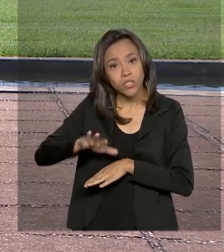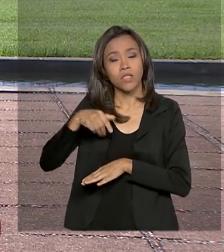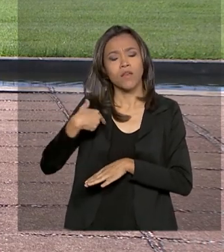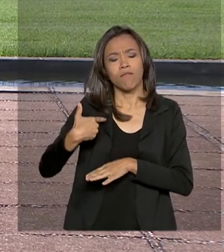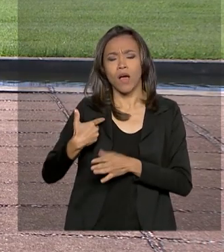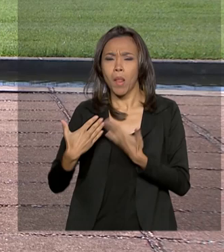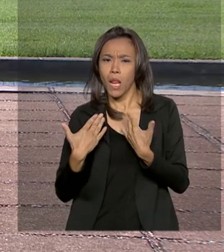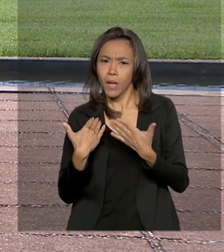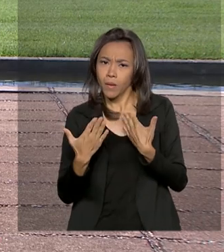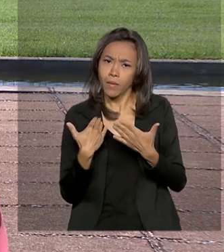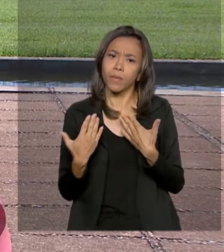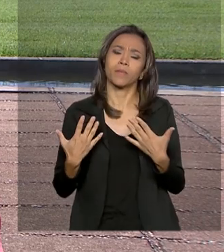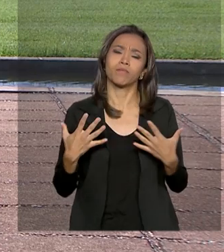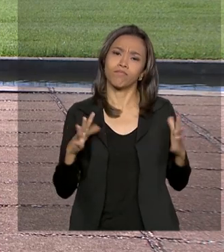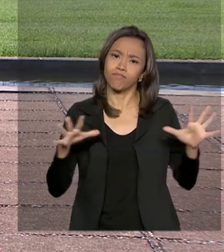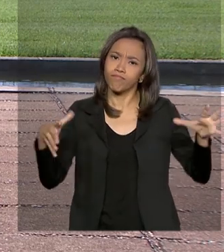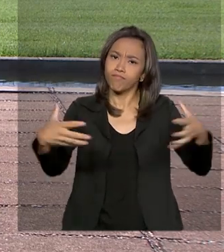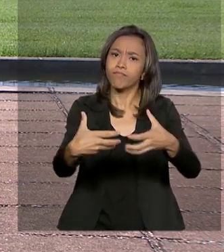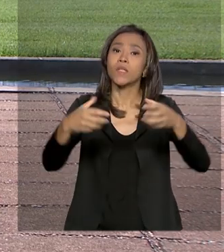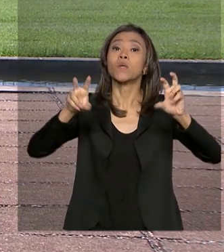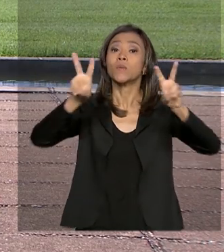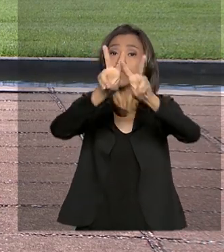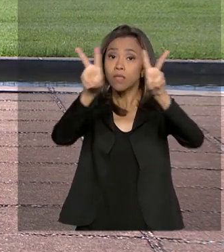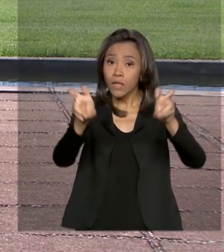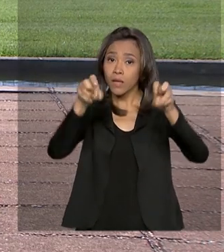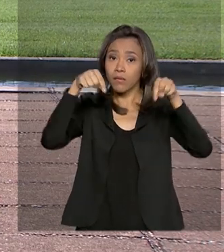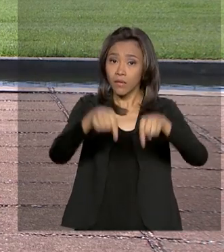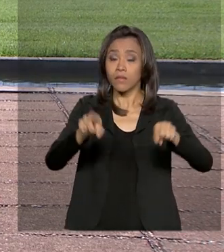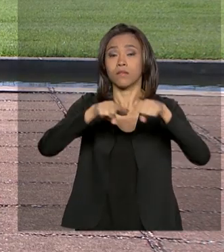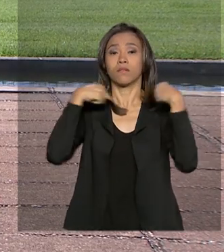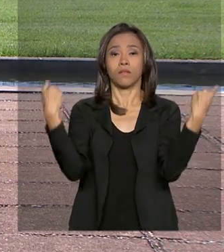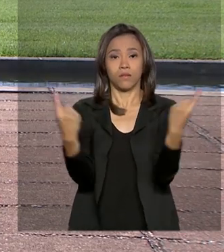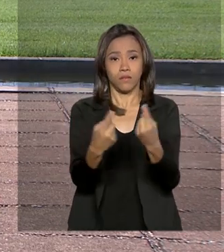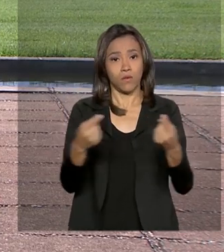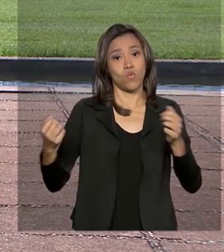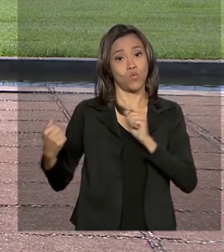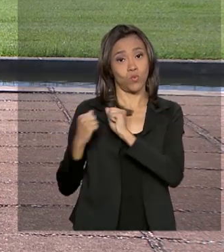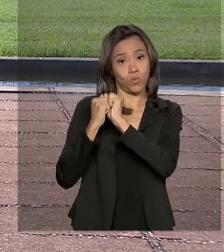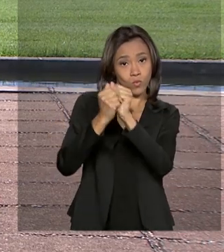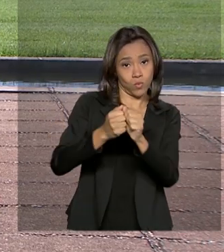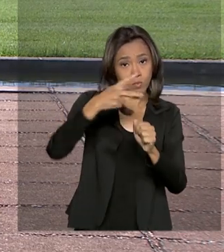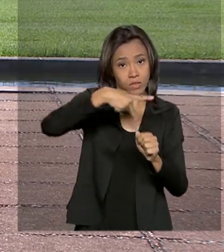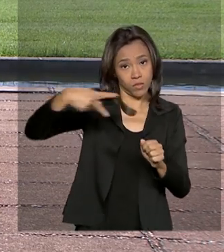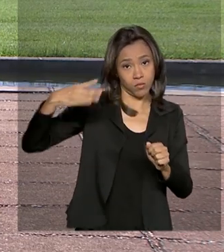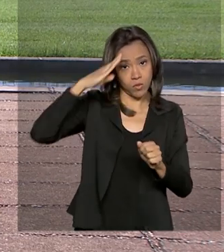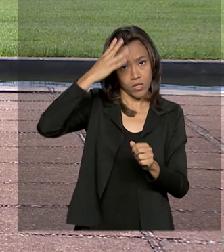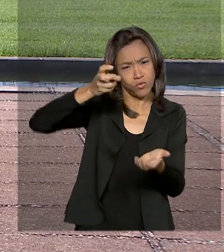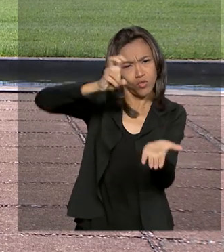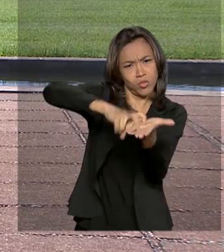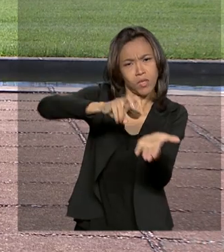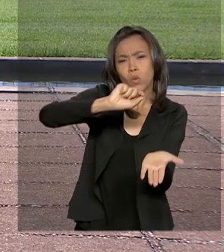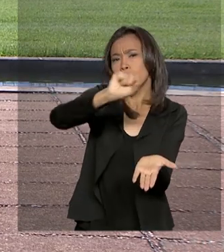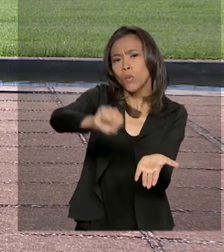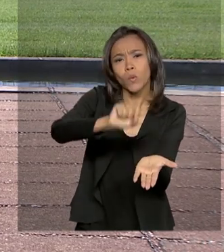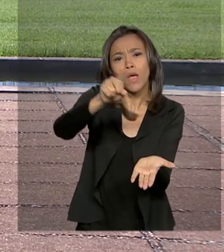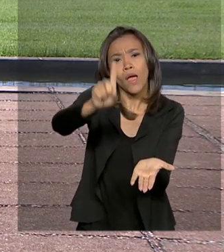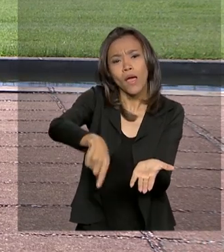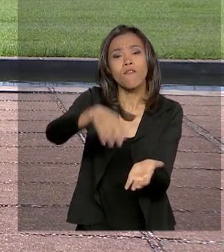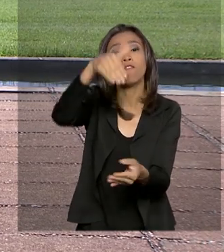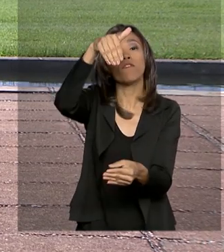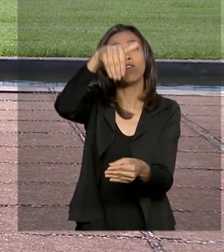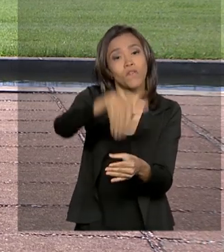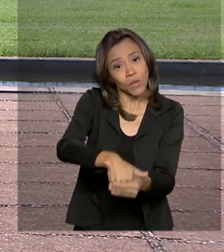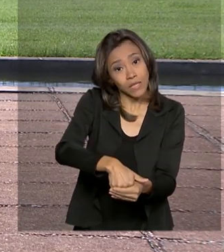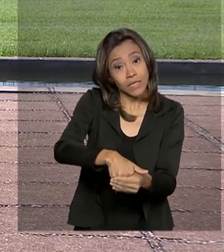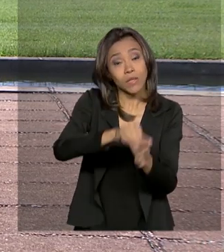Planalto e o Congresso. Então um dos assuntos dessa conversa com o presidente Jair Bolsonaro logo no início da manhã, com certeza foi a votação